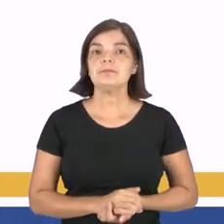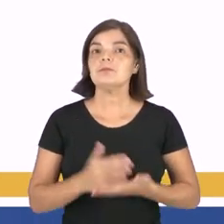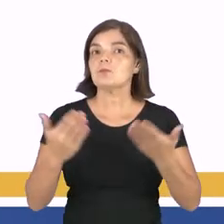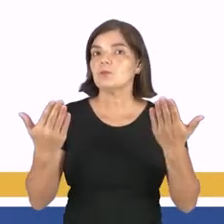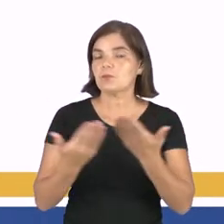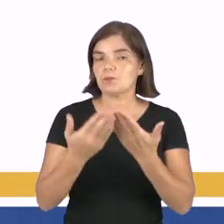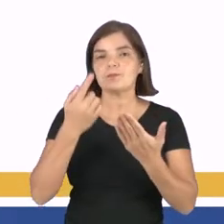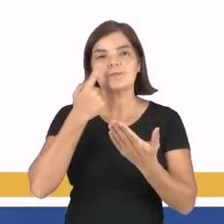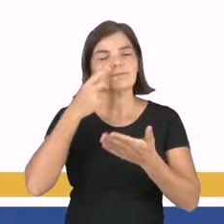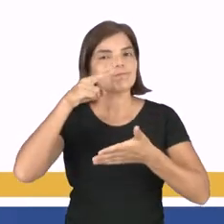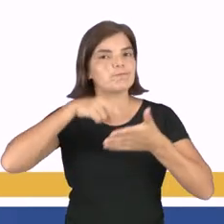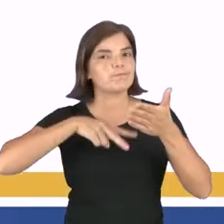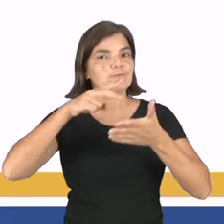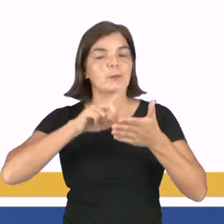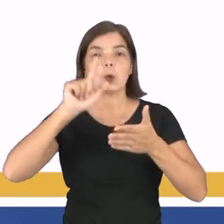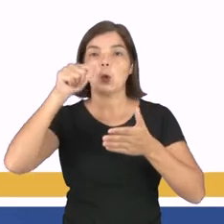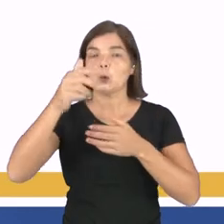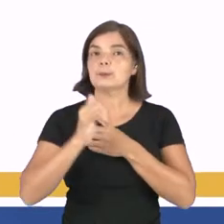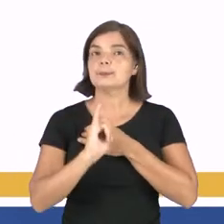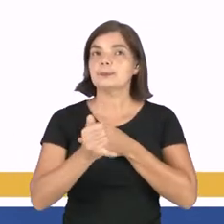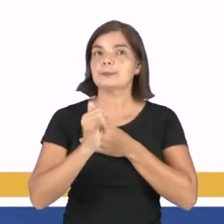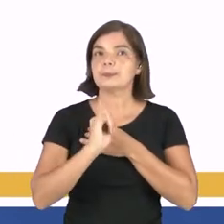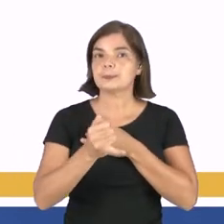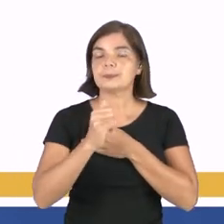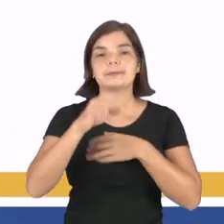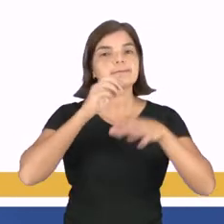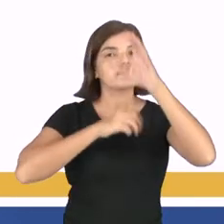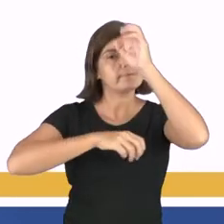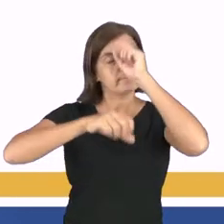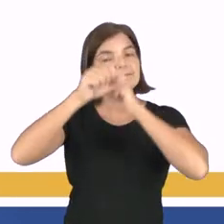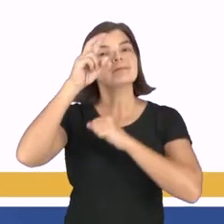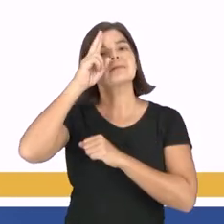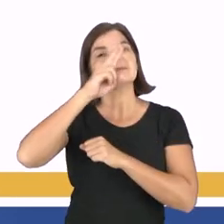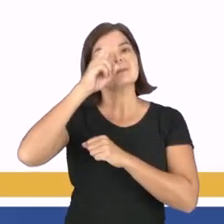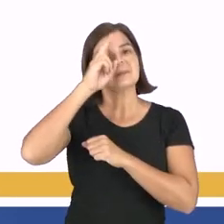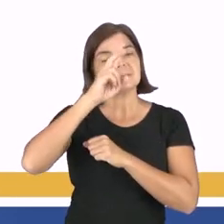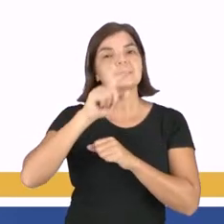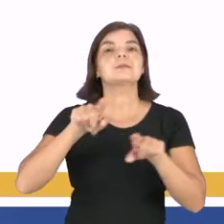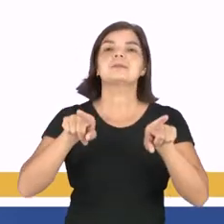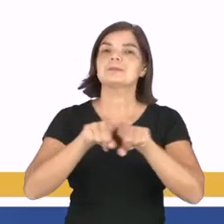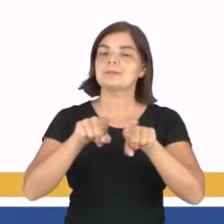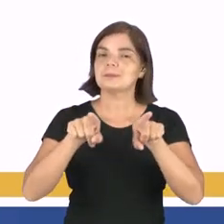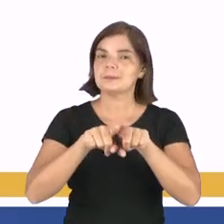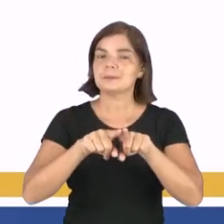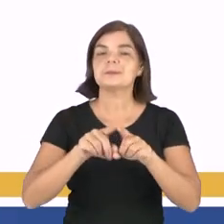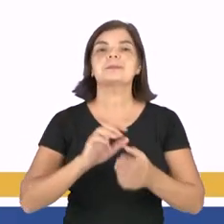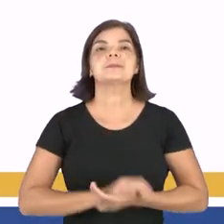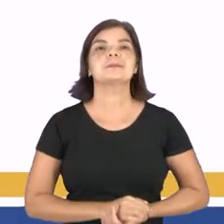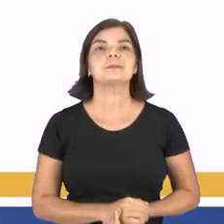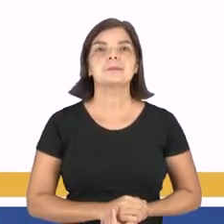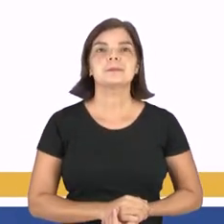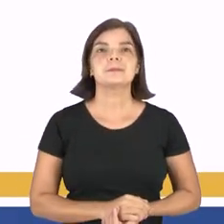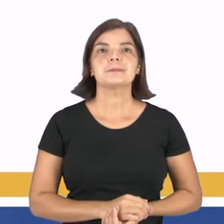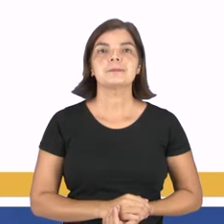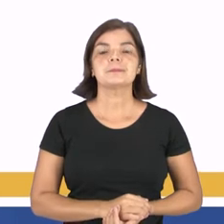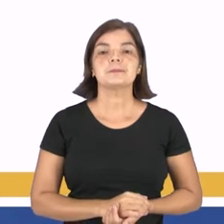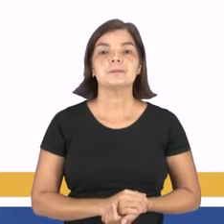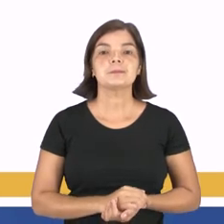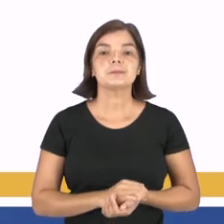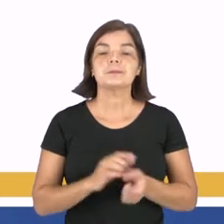outro micro-conto. Para a gente aprender, relembrar mais um recurso expressivo. Micro-conto de amor.